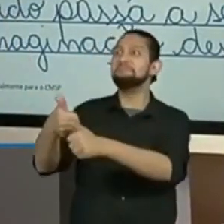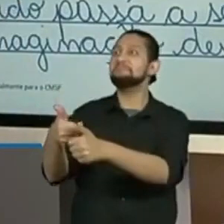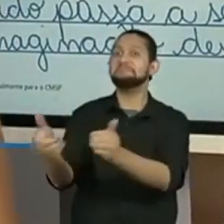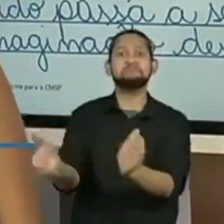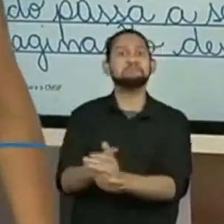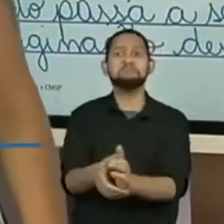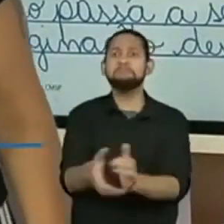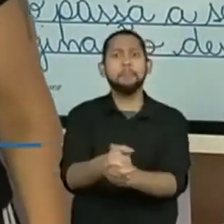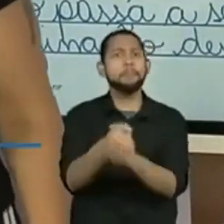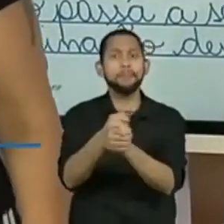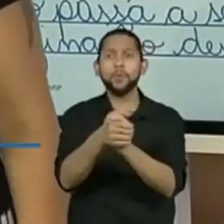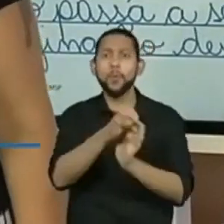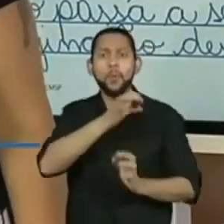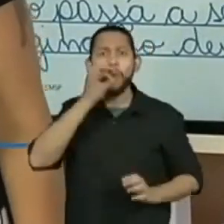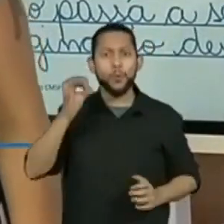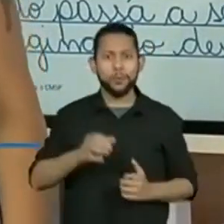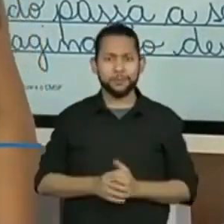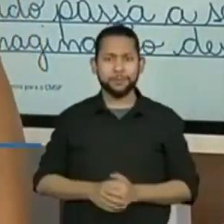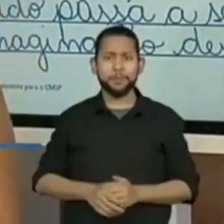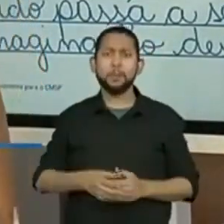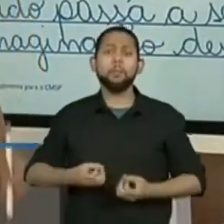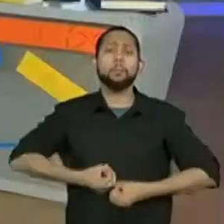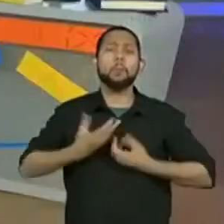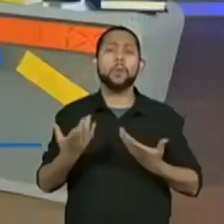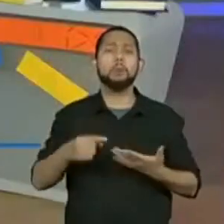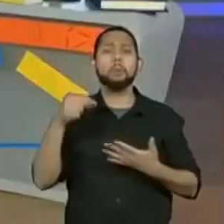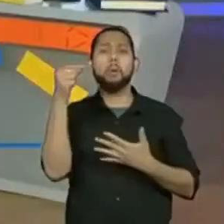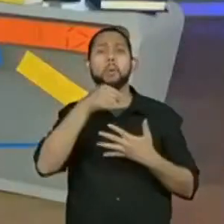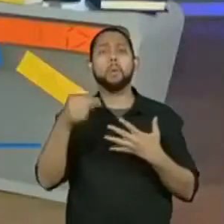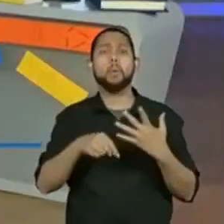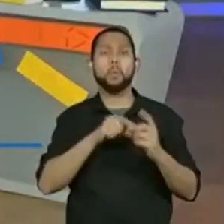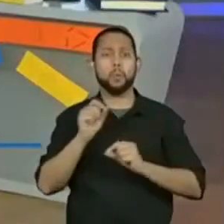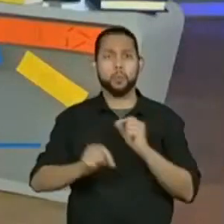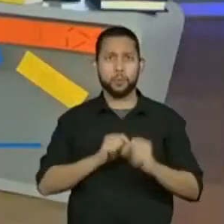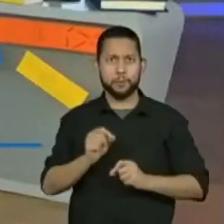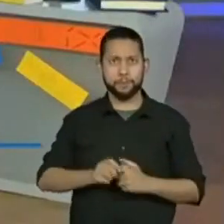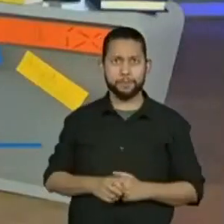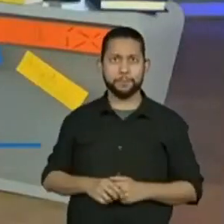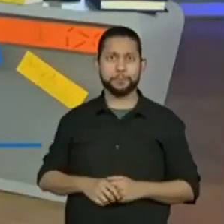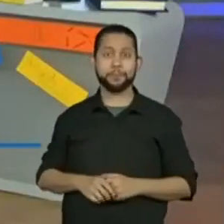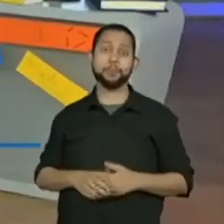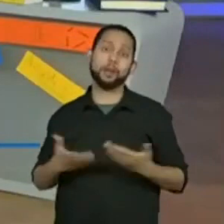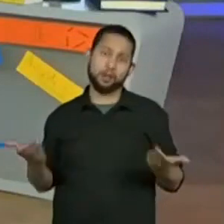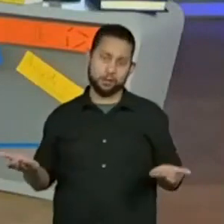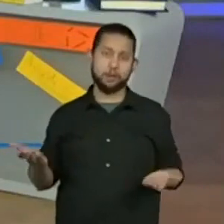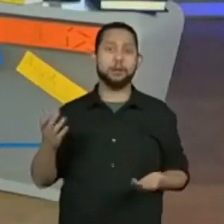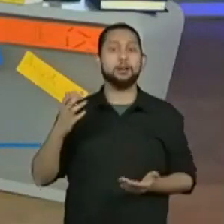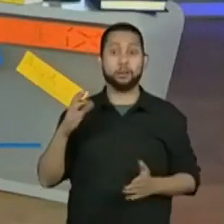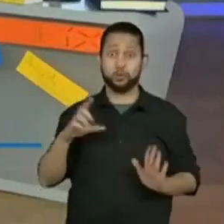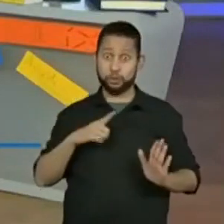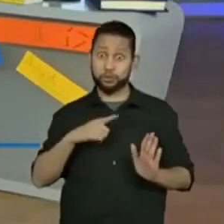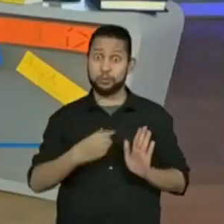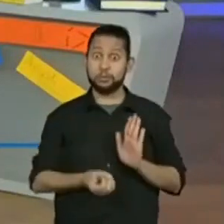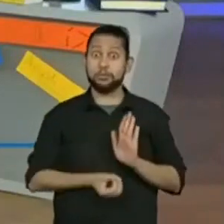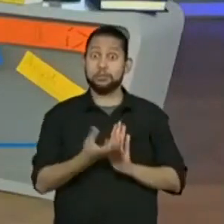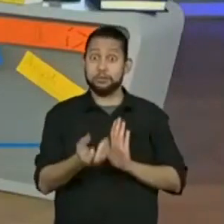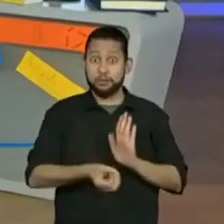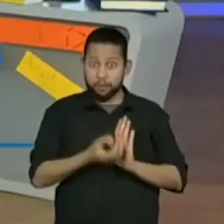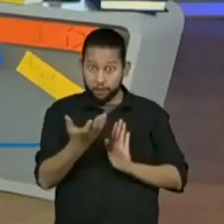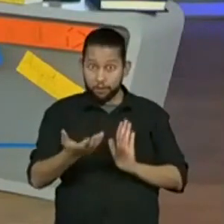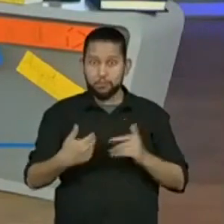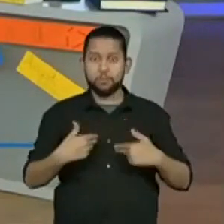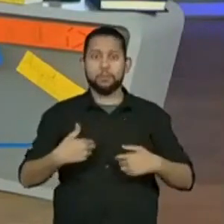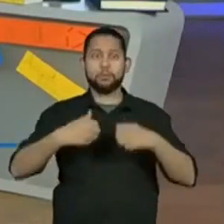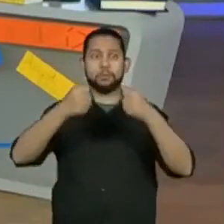então, vamos relembrar esses poemas? É o seguinte, o nosso sarau, nós paramos na parte